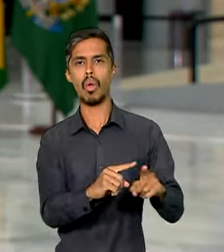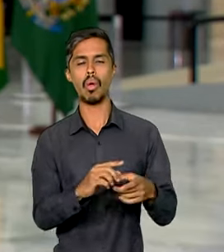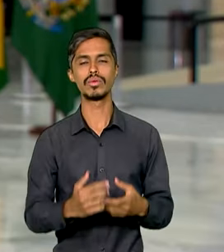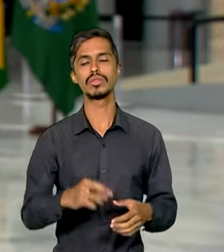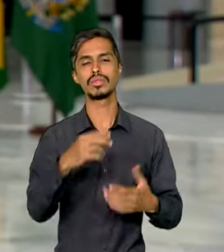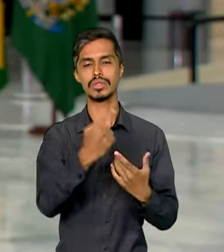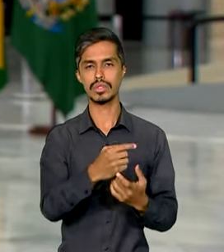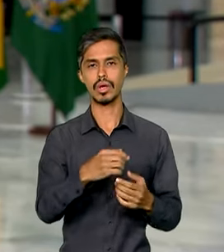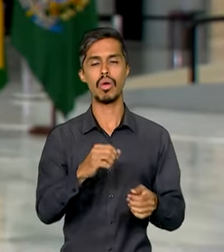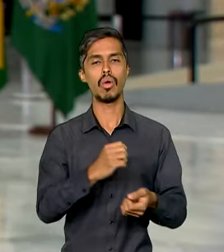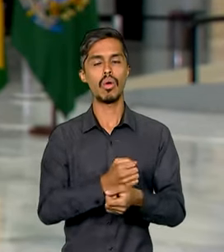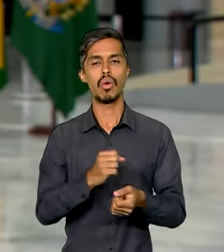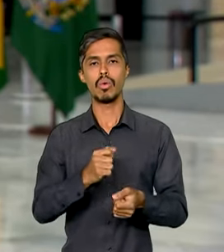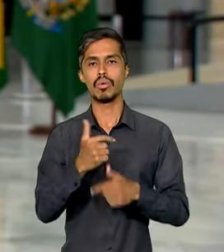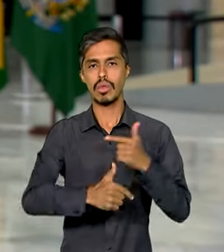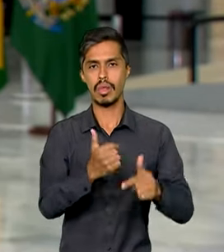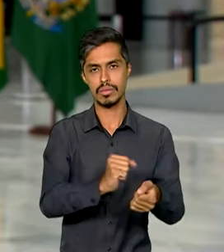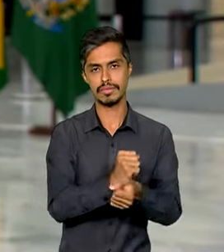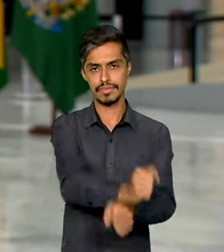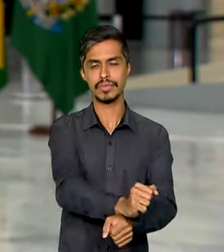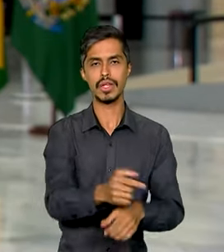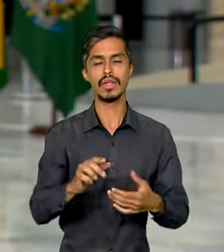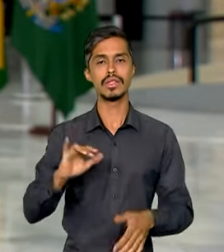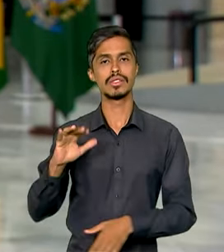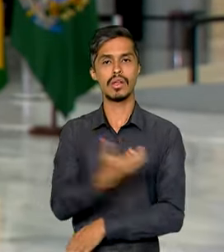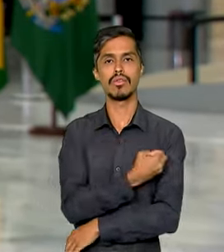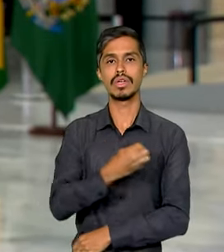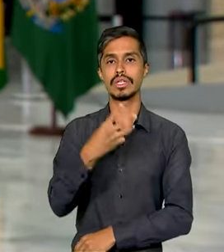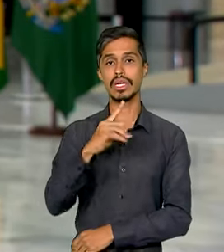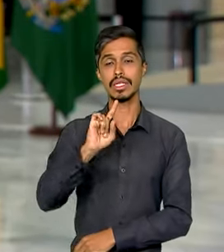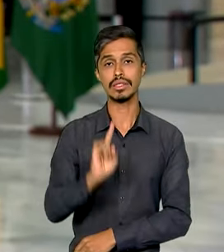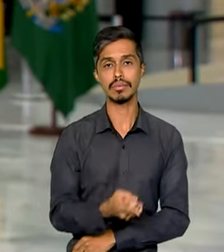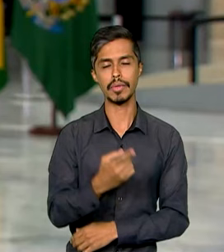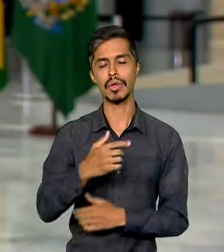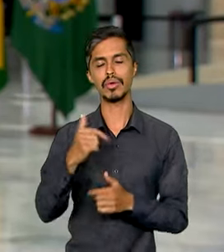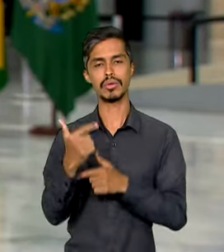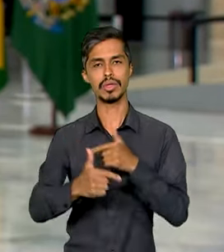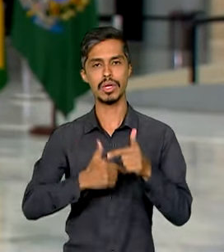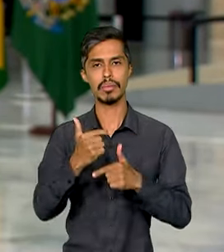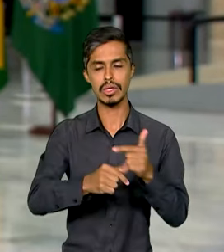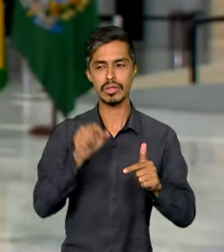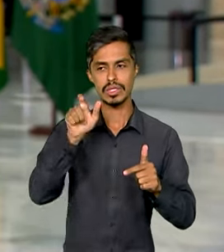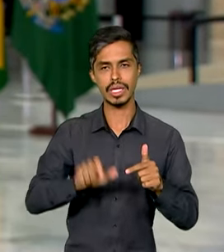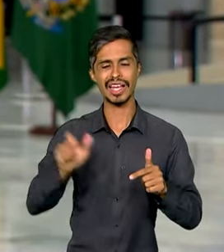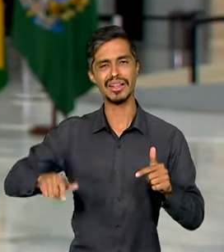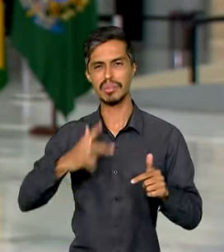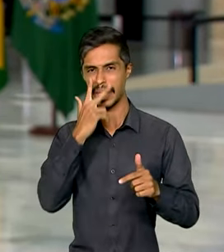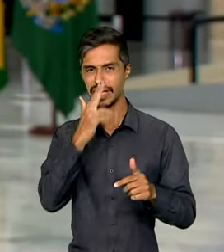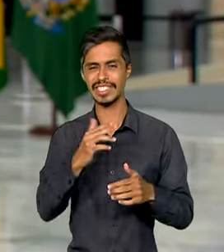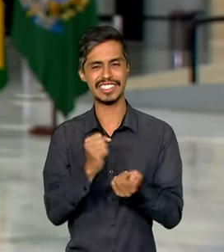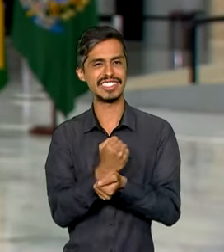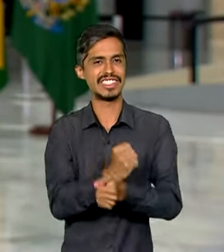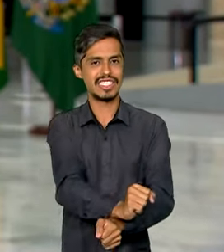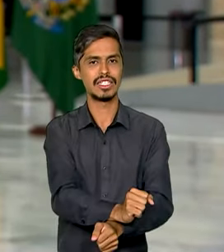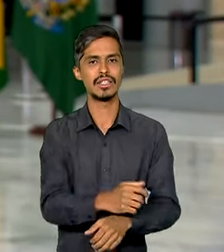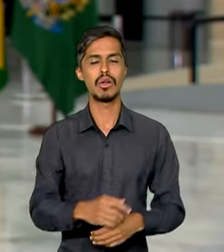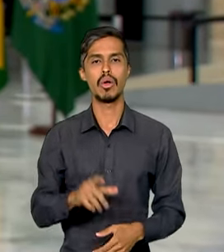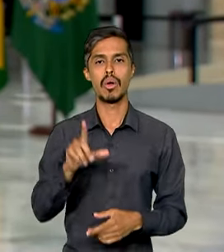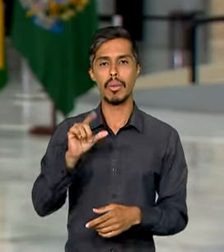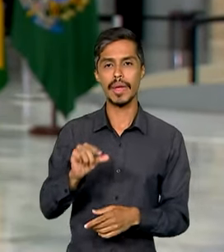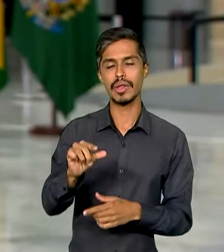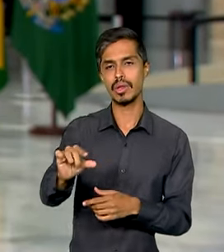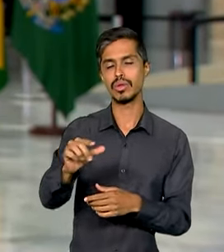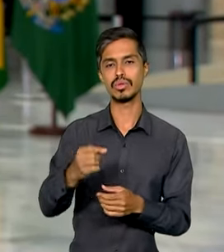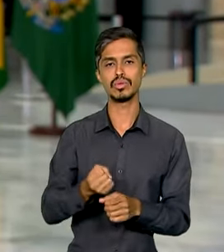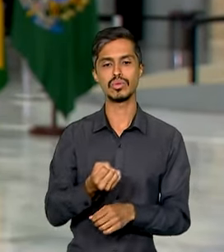Este ano foram resgatados mais de 3 mil trabalhadores em situação semelhante à escravidão, o maior número nos últimos 14 anos.